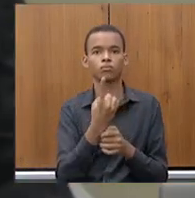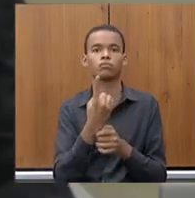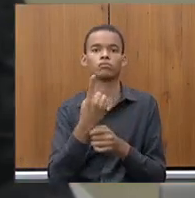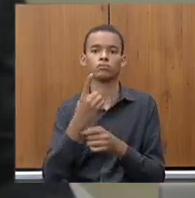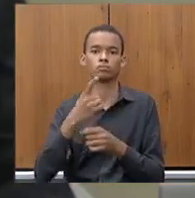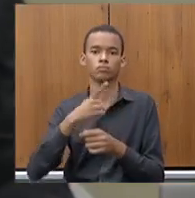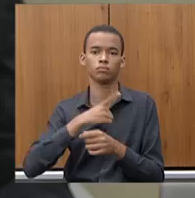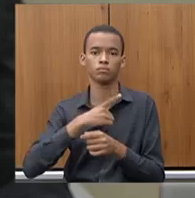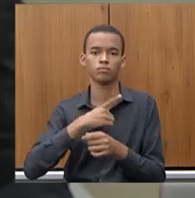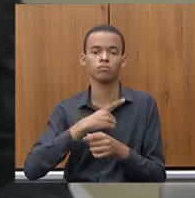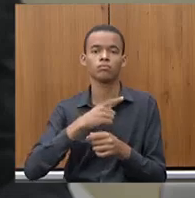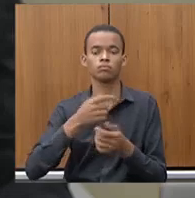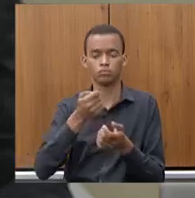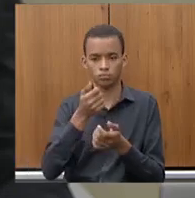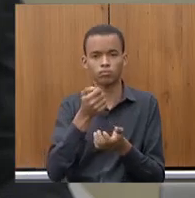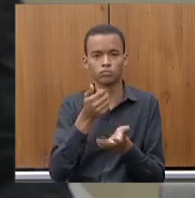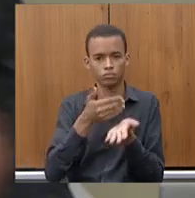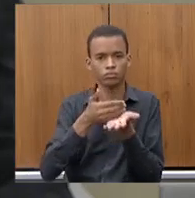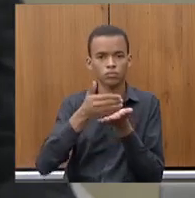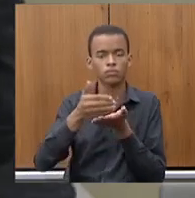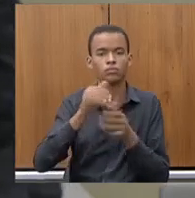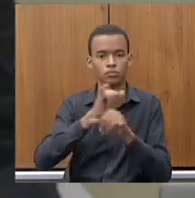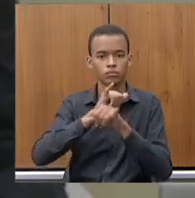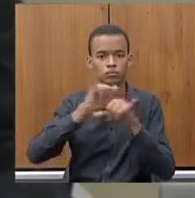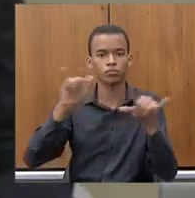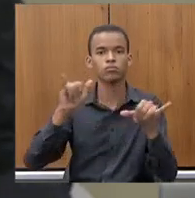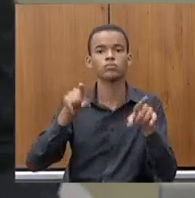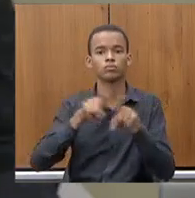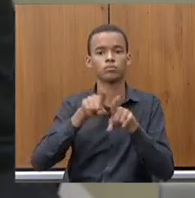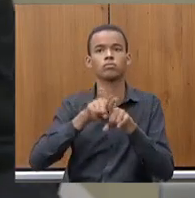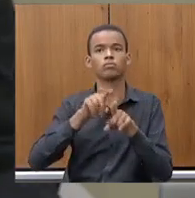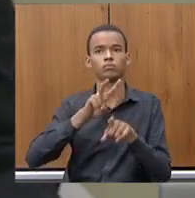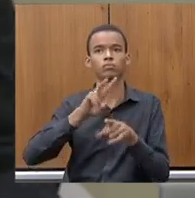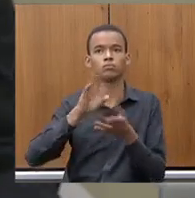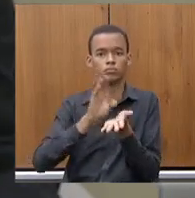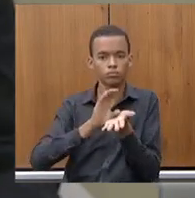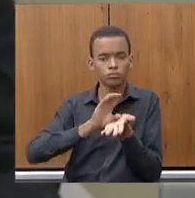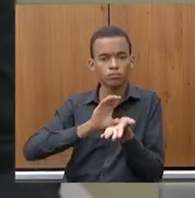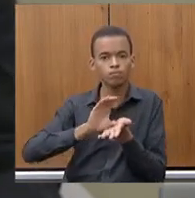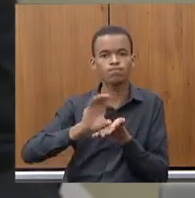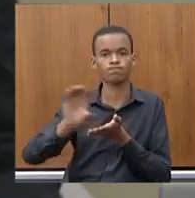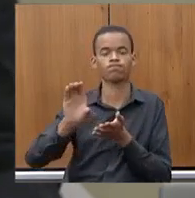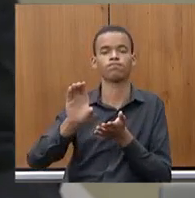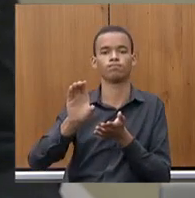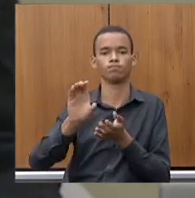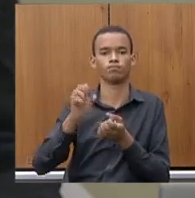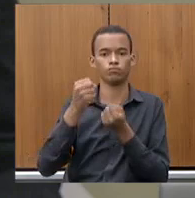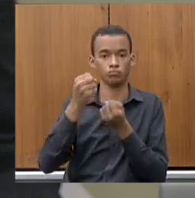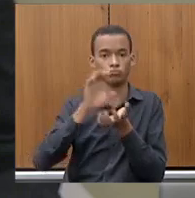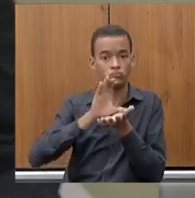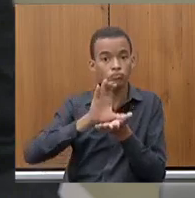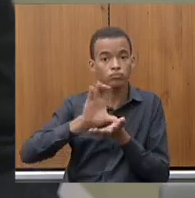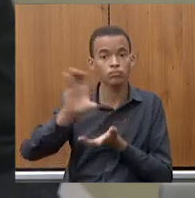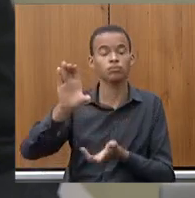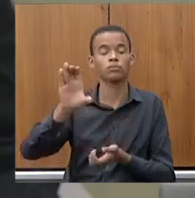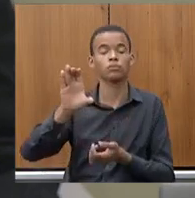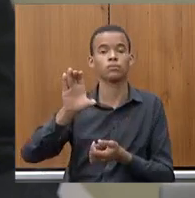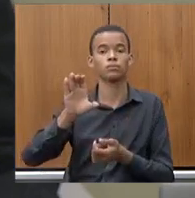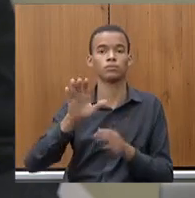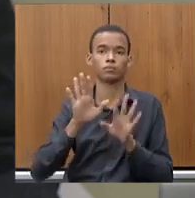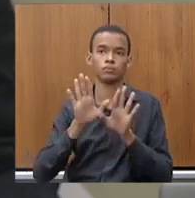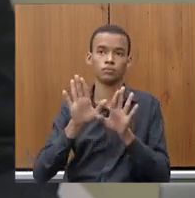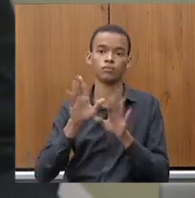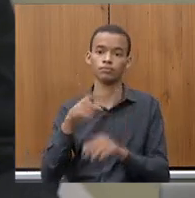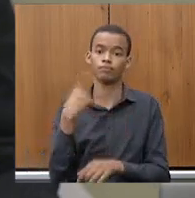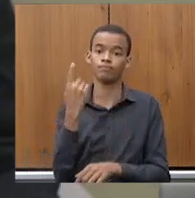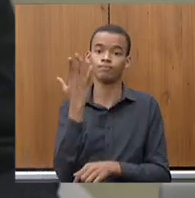anunciar aí um incremento estrondoso nesse valor mas a